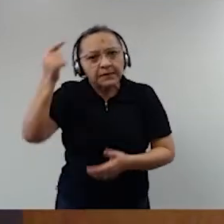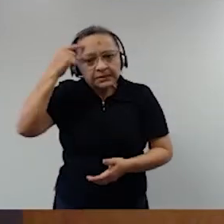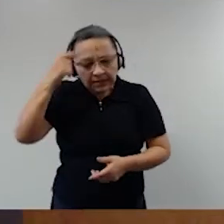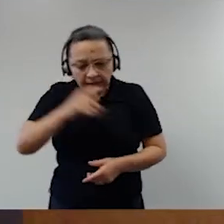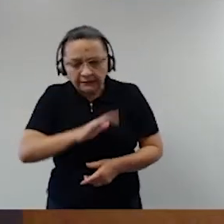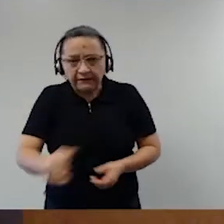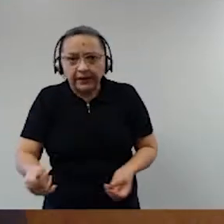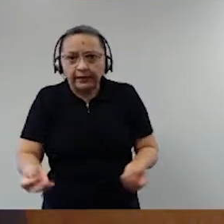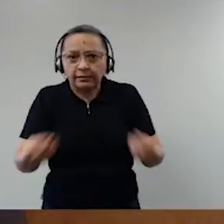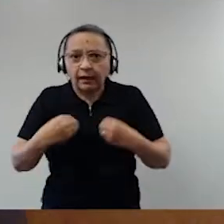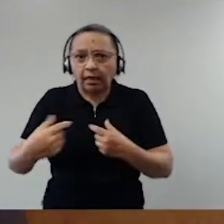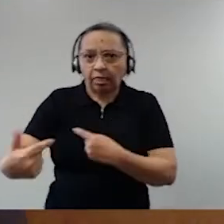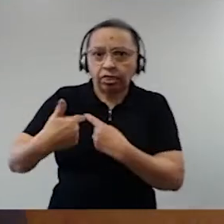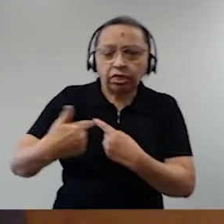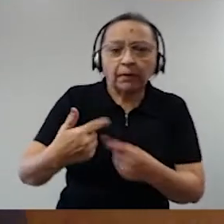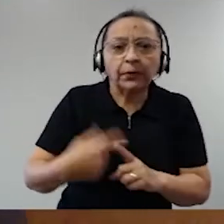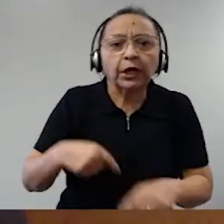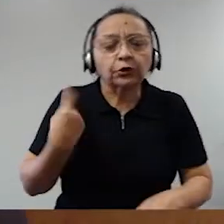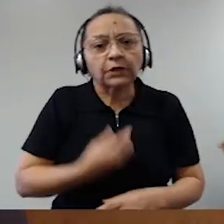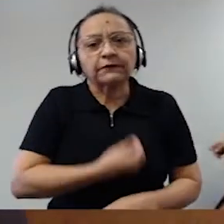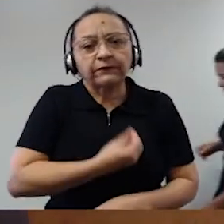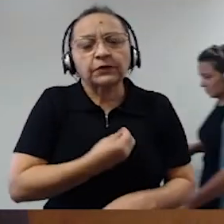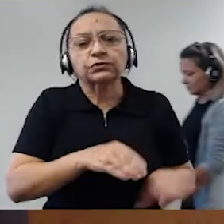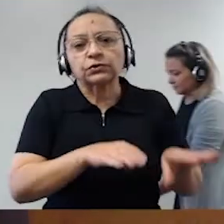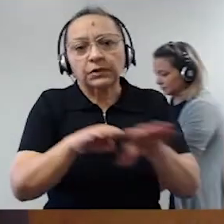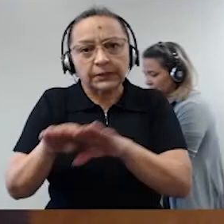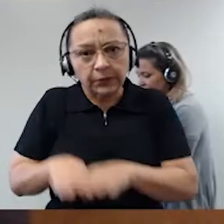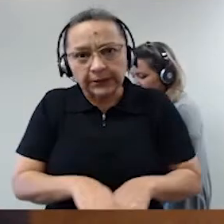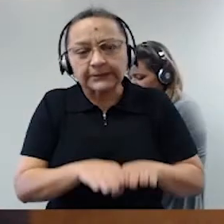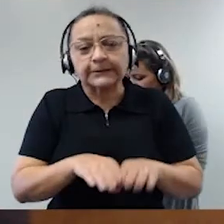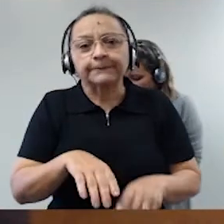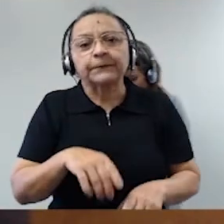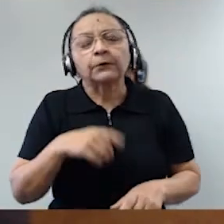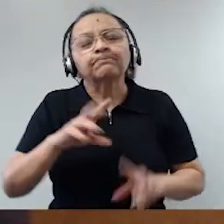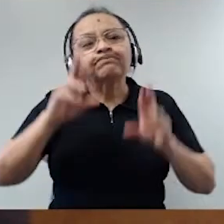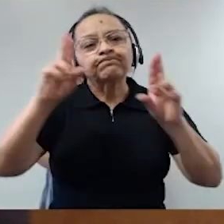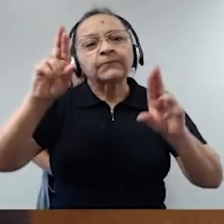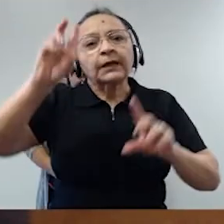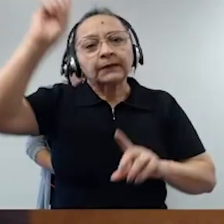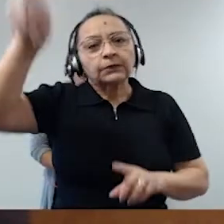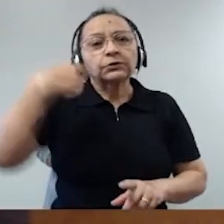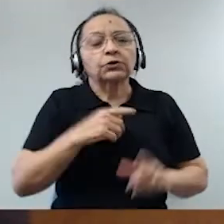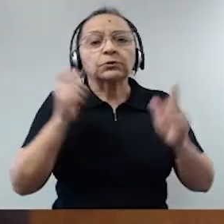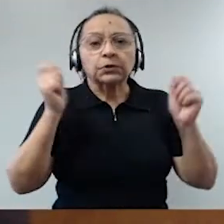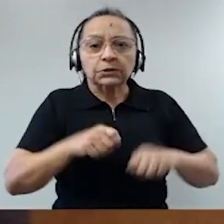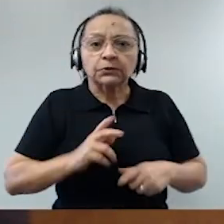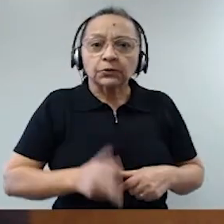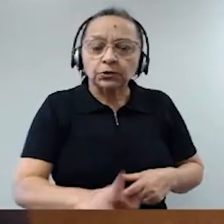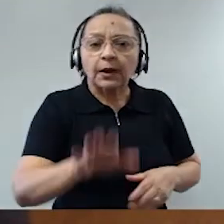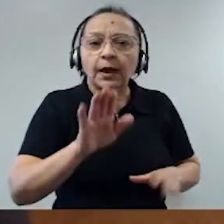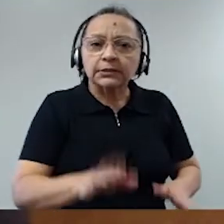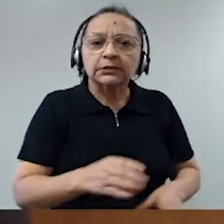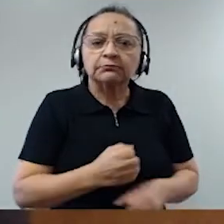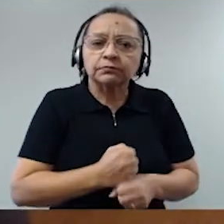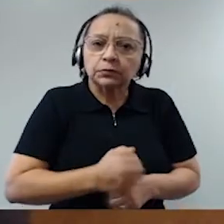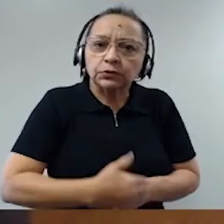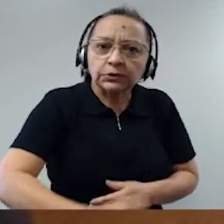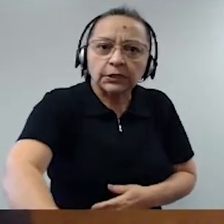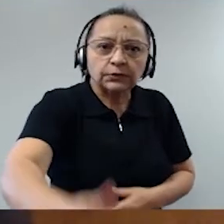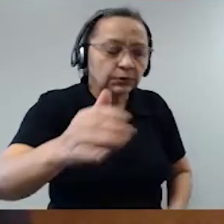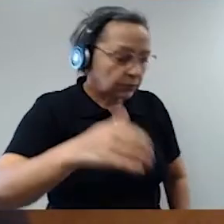num Estado democrático de direito. Queiramos em Deus que possamos continuar assim por muitos e muitos anos.